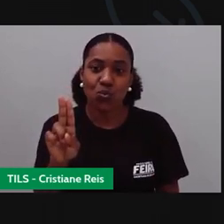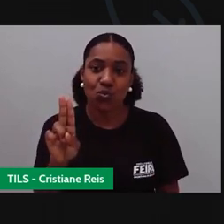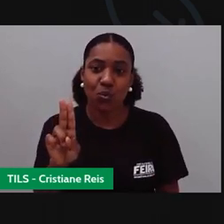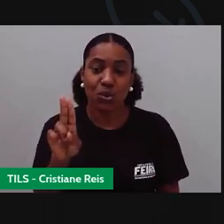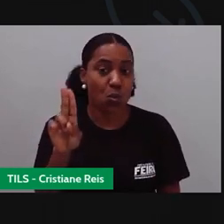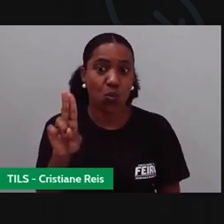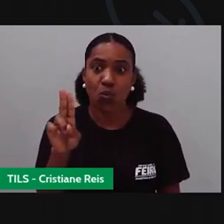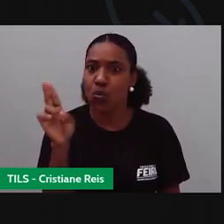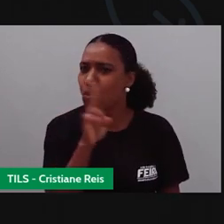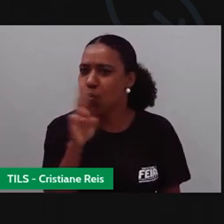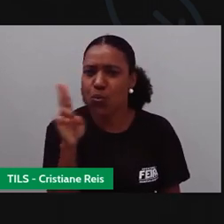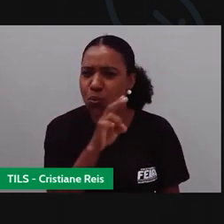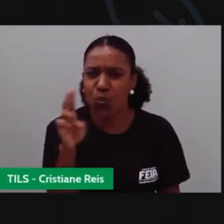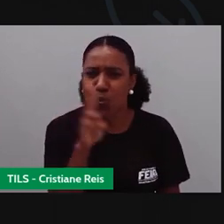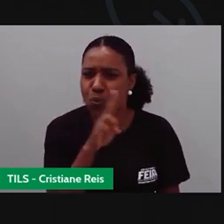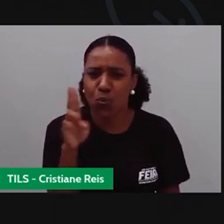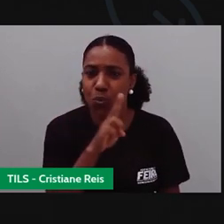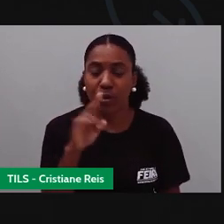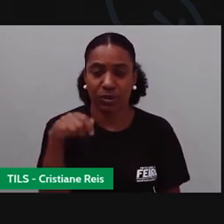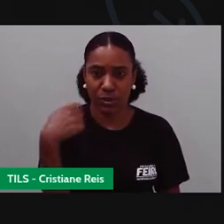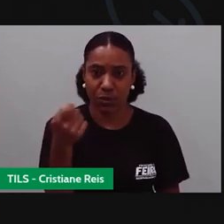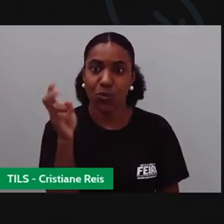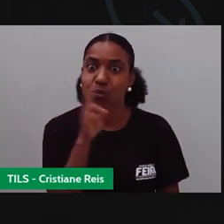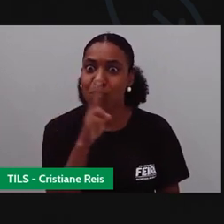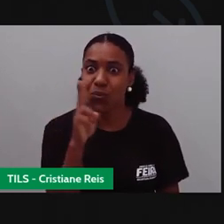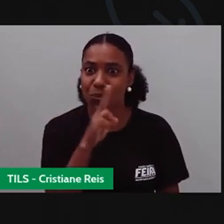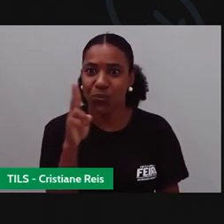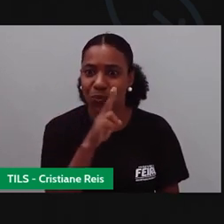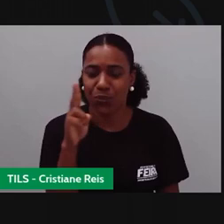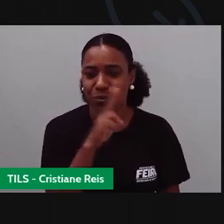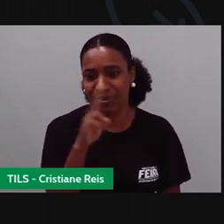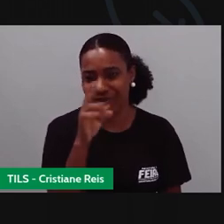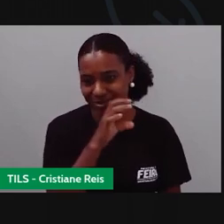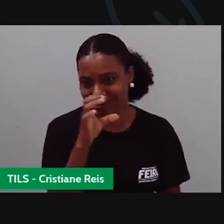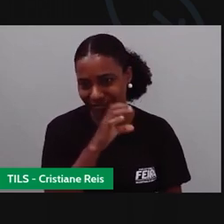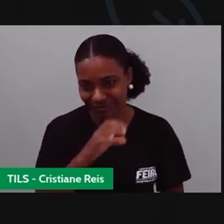urgência. vamos aqui agora a parte de cima, ó.